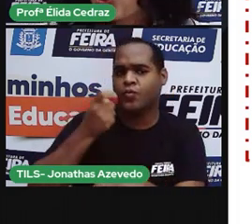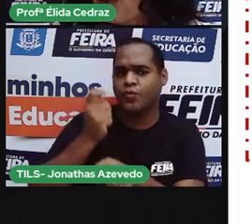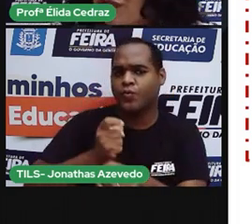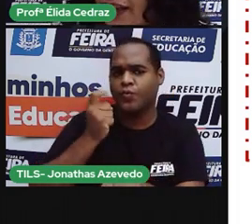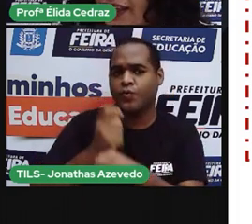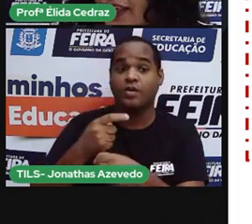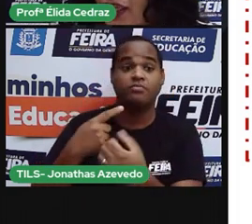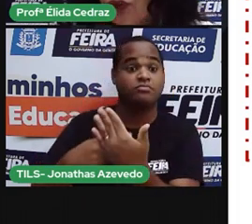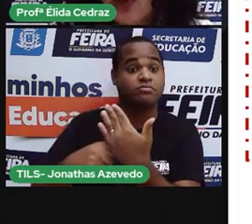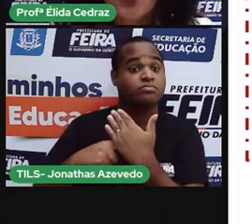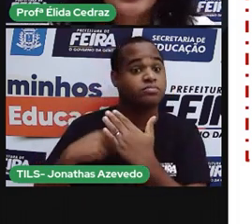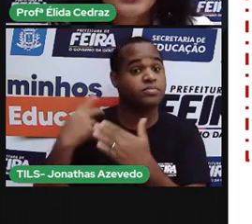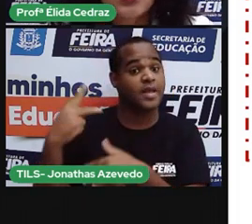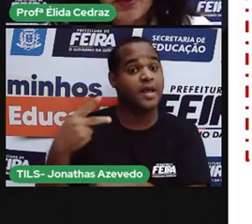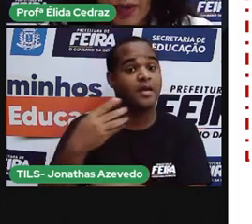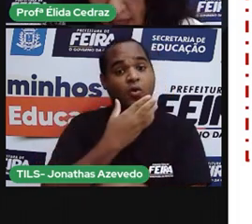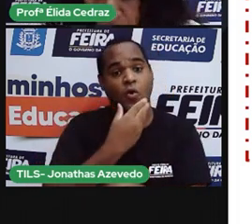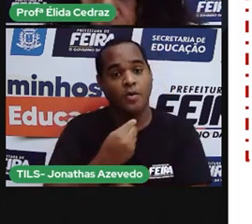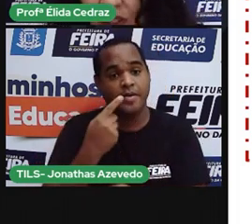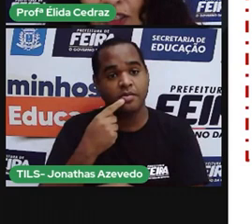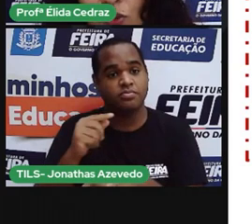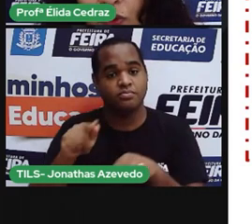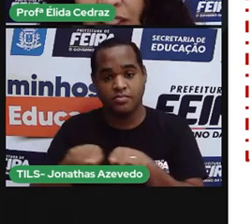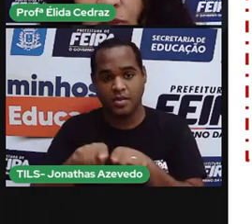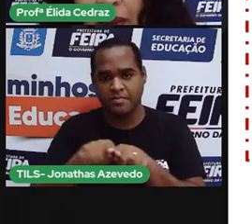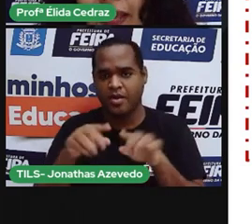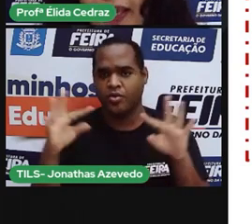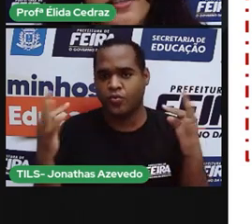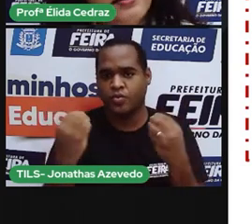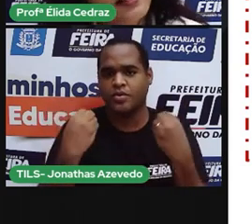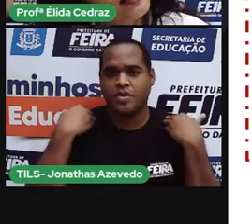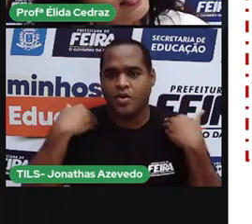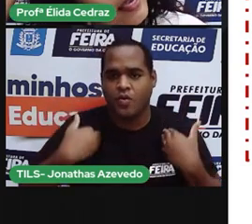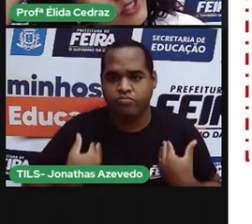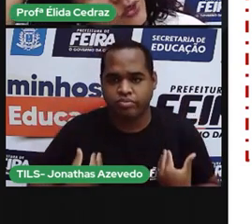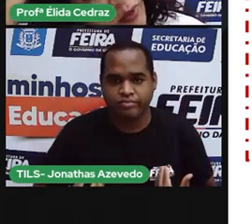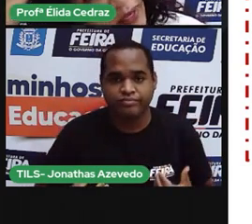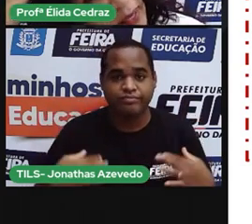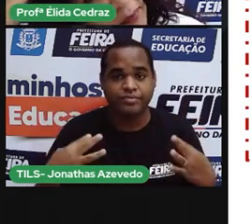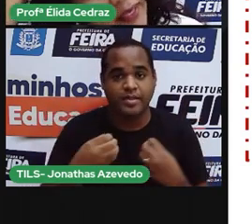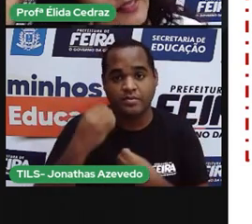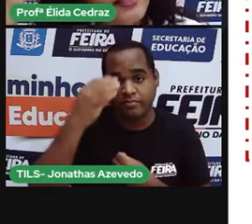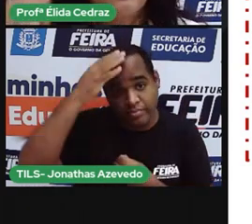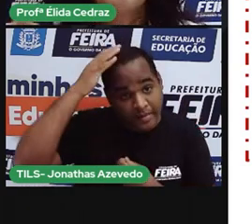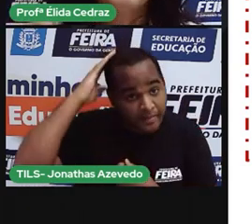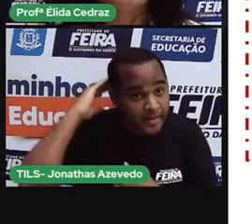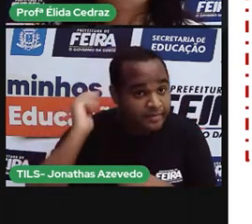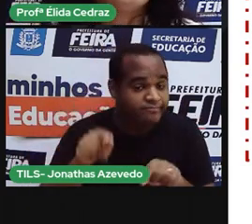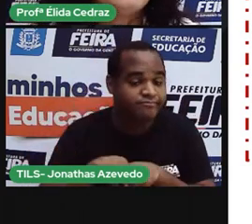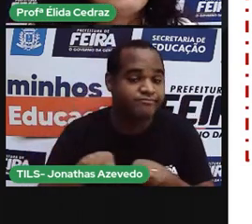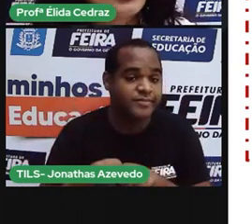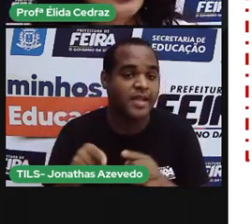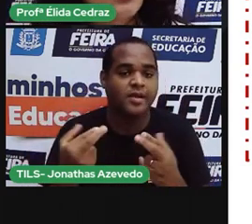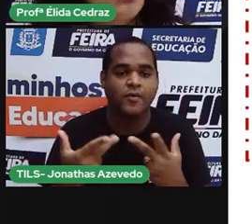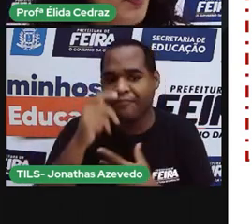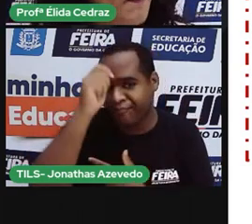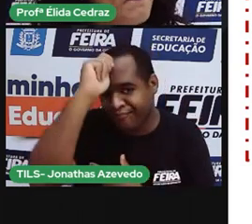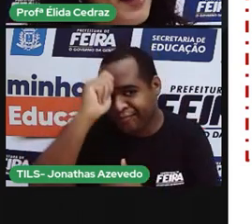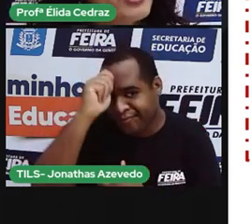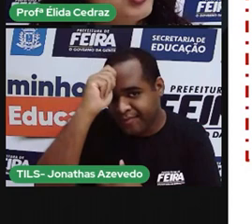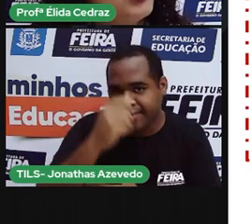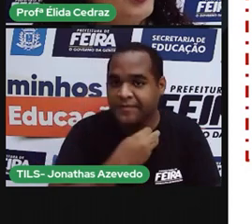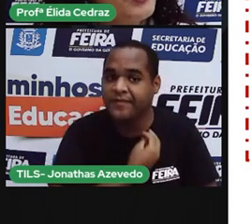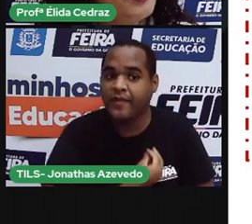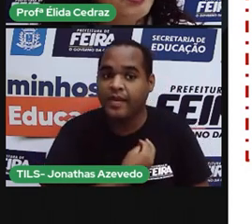protege o vaqueiro dos seus braços, as suas pernas e a sua cabeça. Quando eles estão